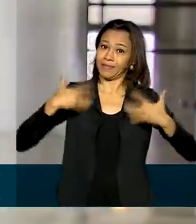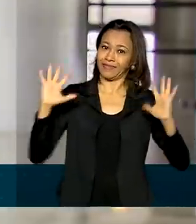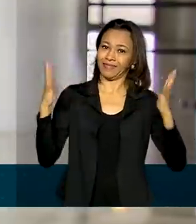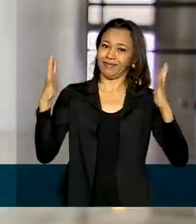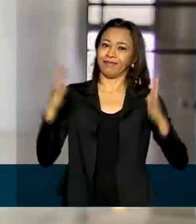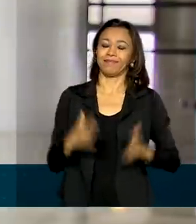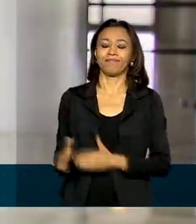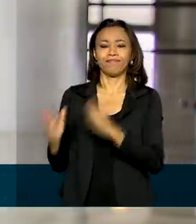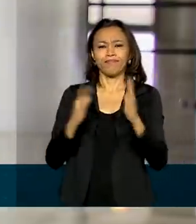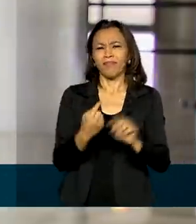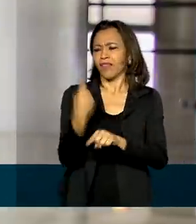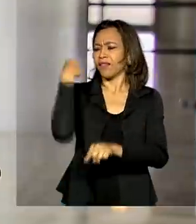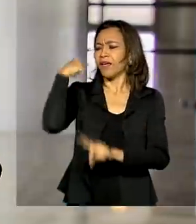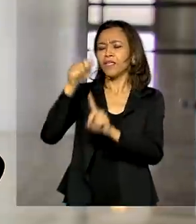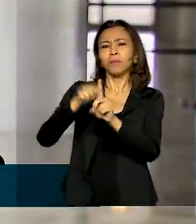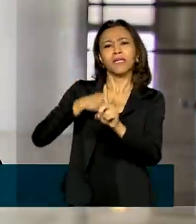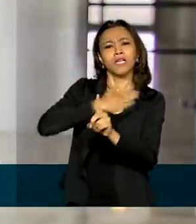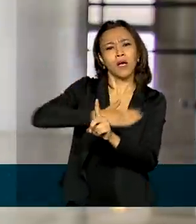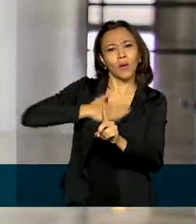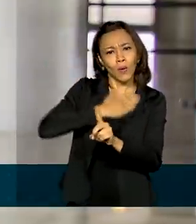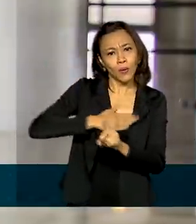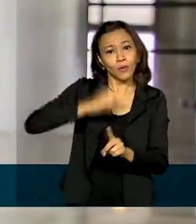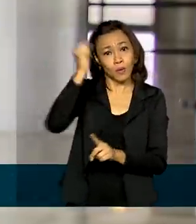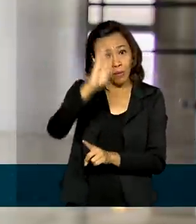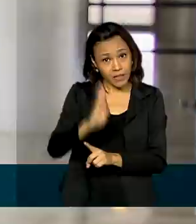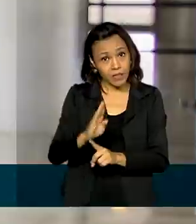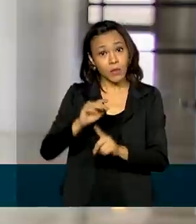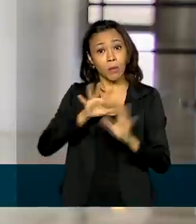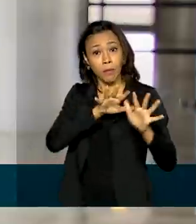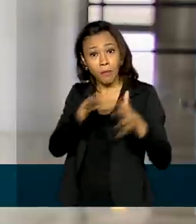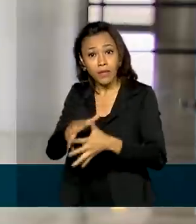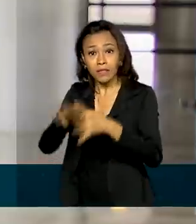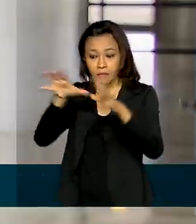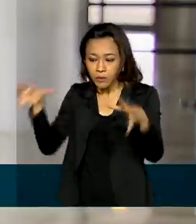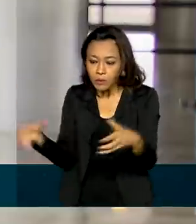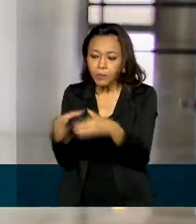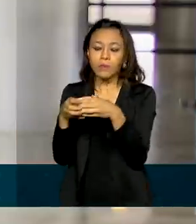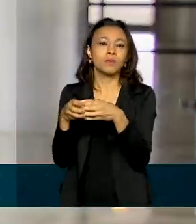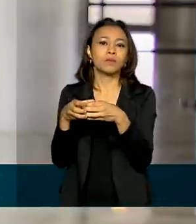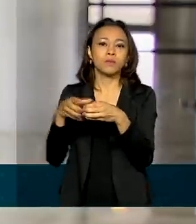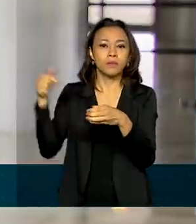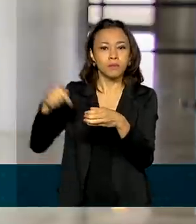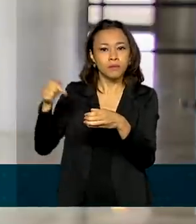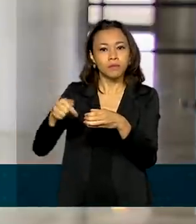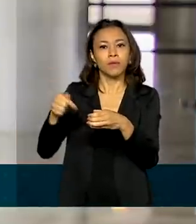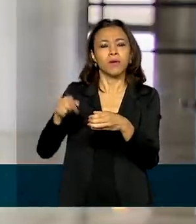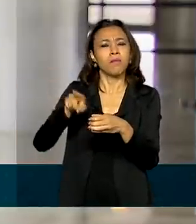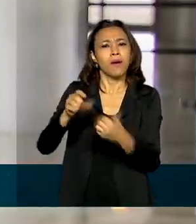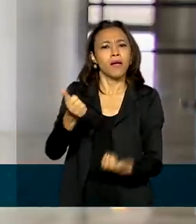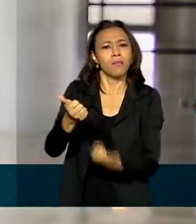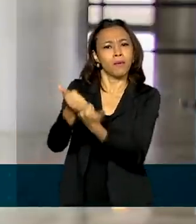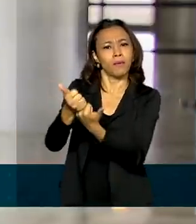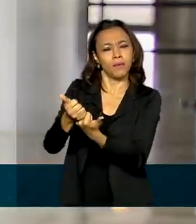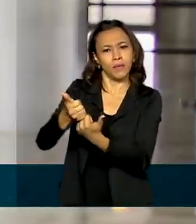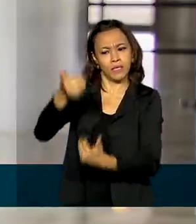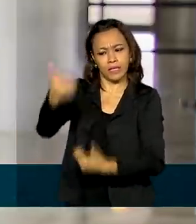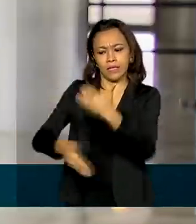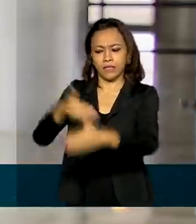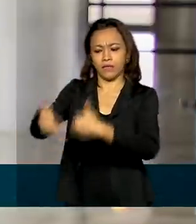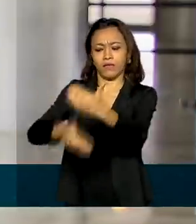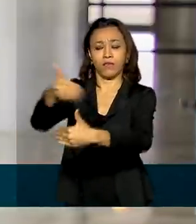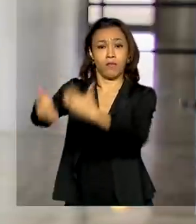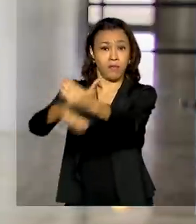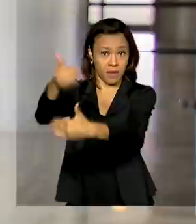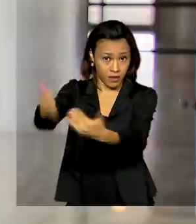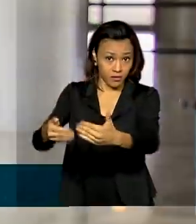agosto, o Brasil é membro participante do Comitê de Política do Consumidor da Organização para a Cooperação e o Desenvolvimento Econômico,